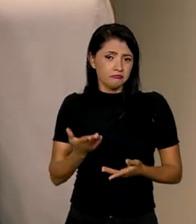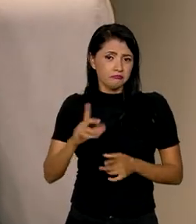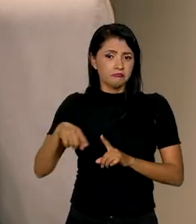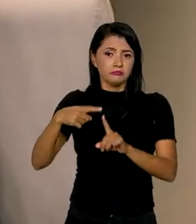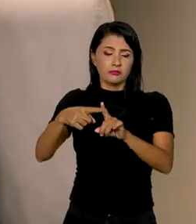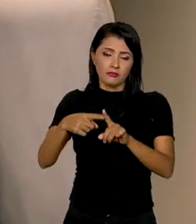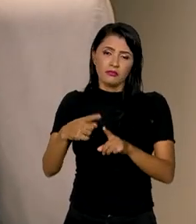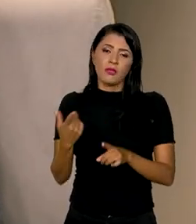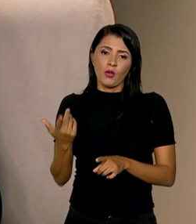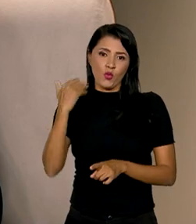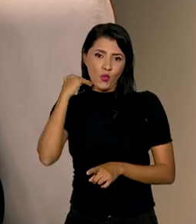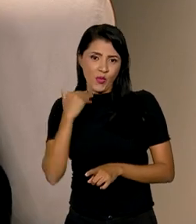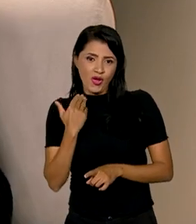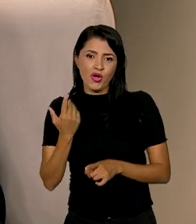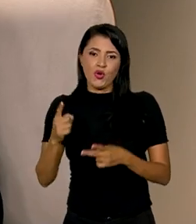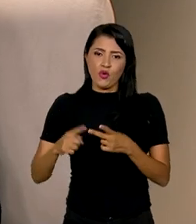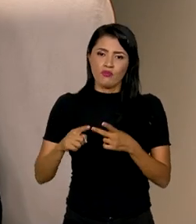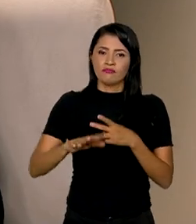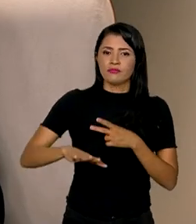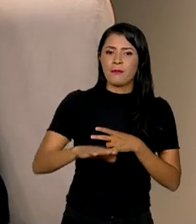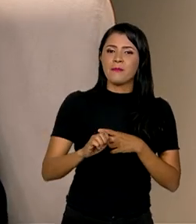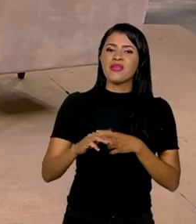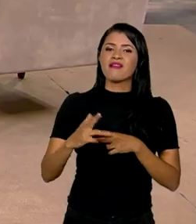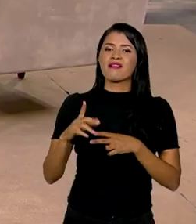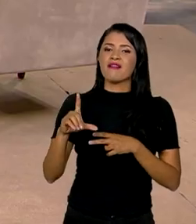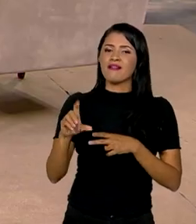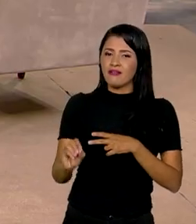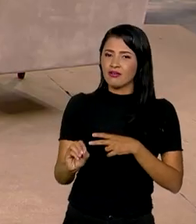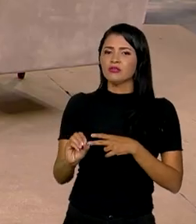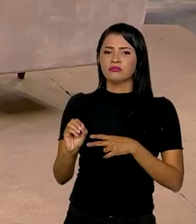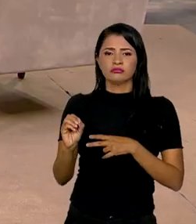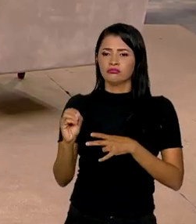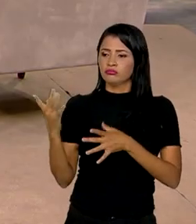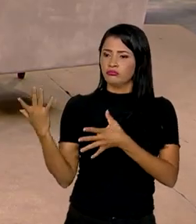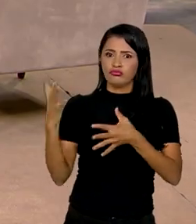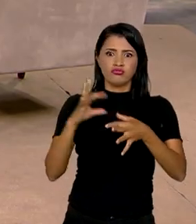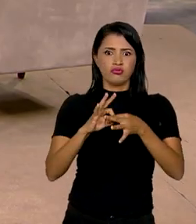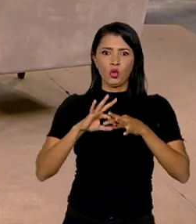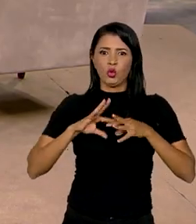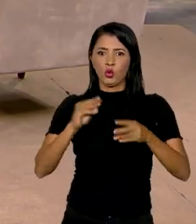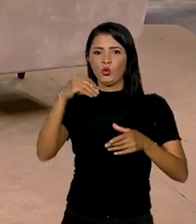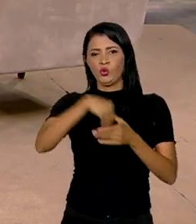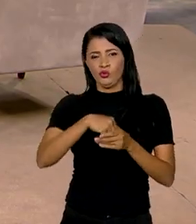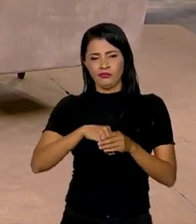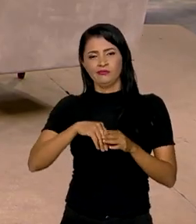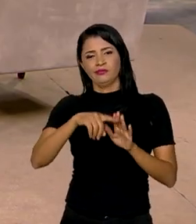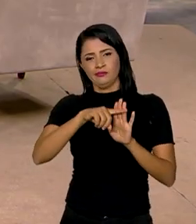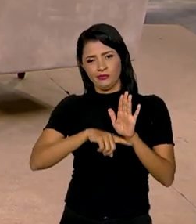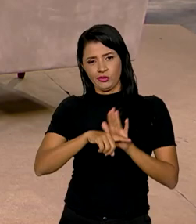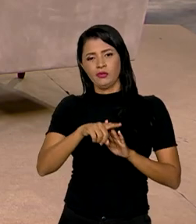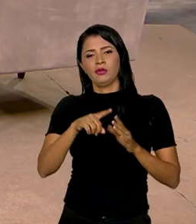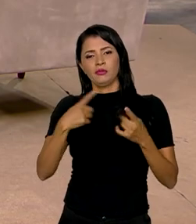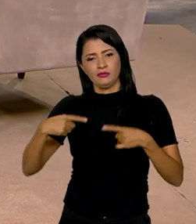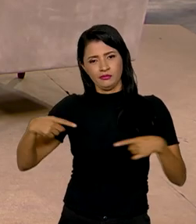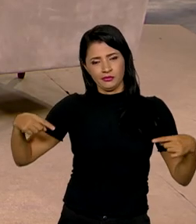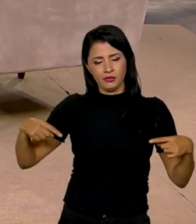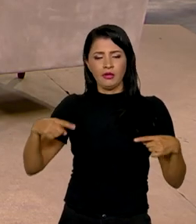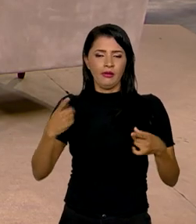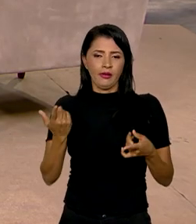os mercados, porque na verdade incorporou tudo no Desenrola. As dívidas que você tem